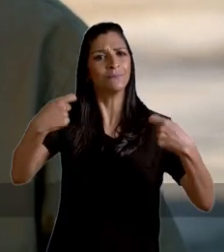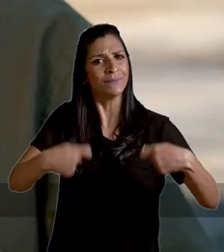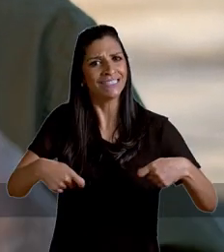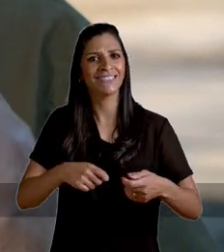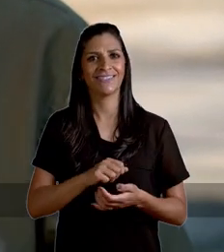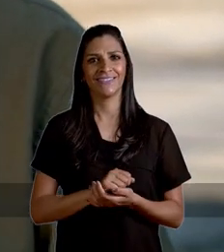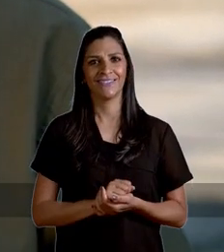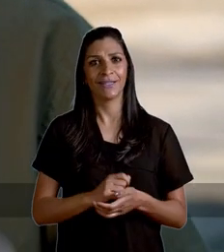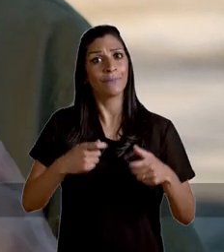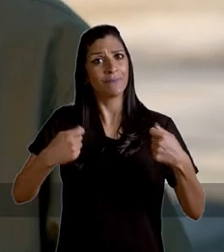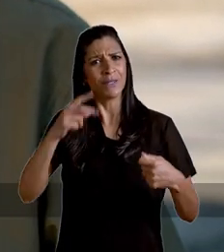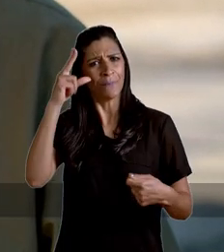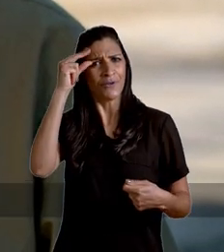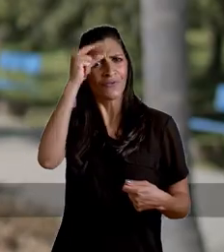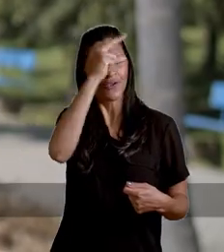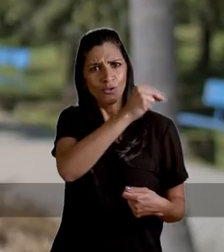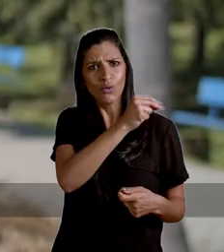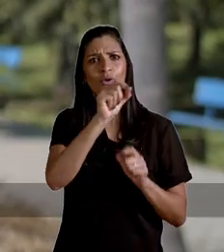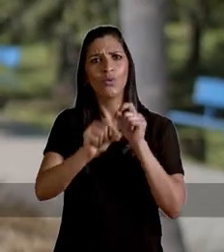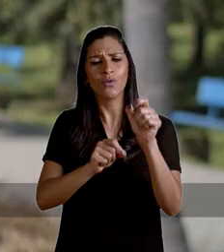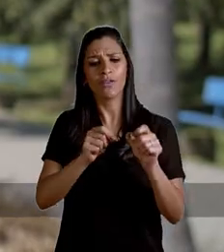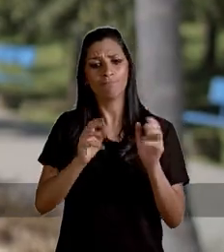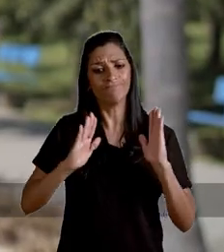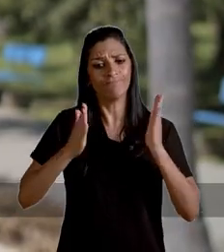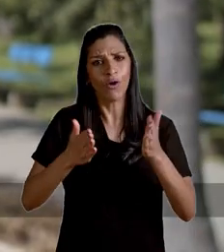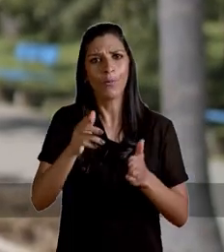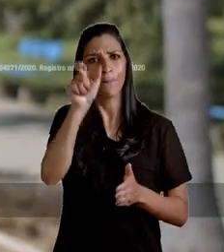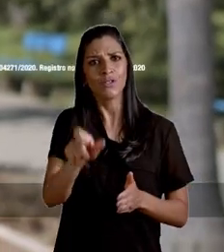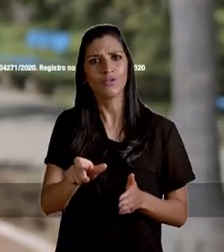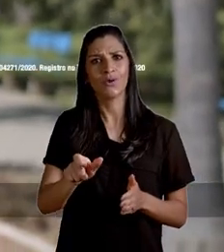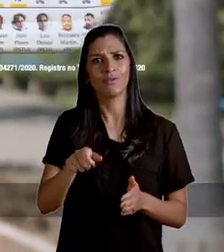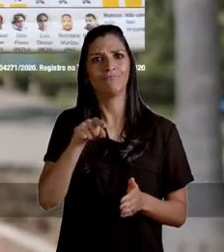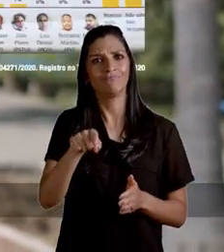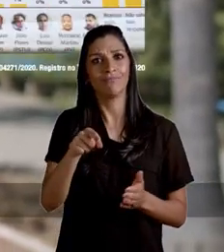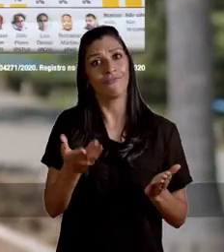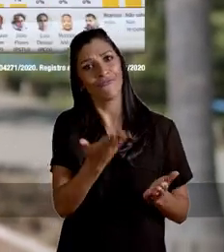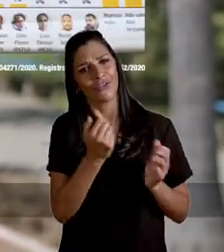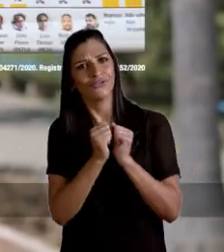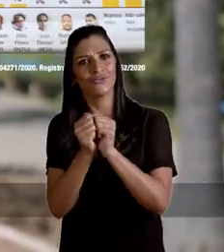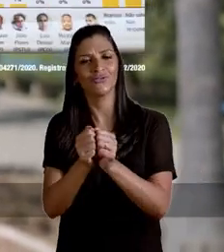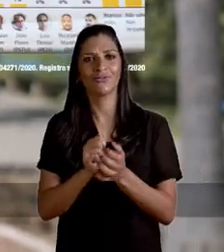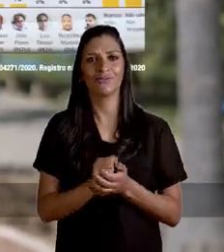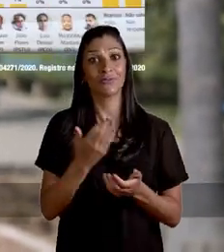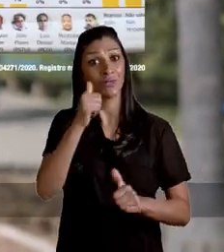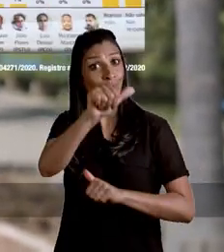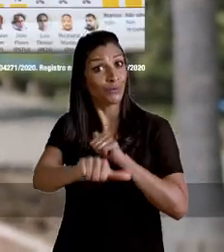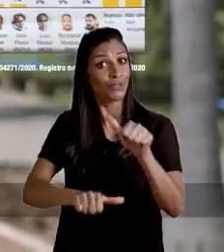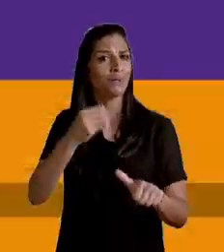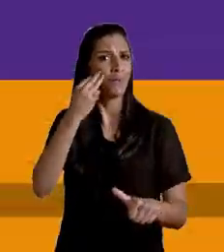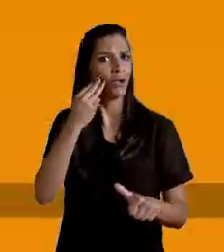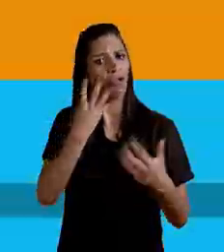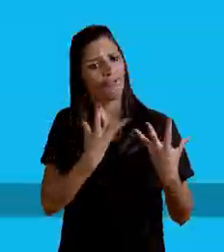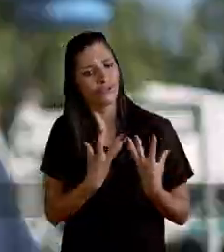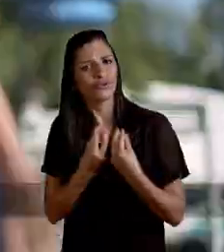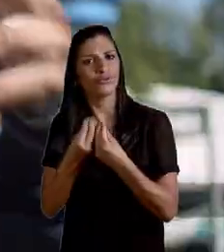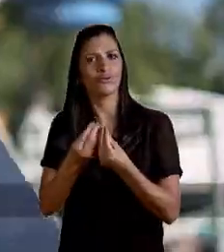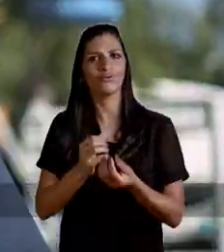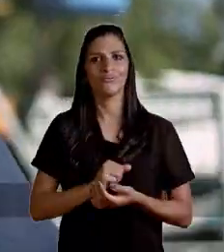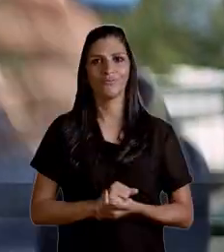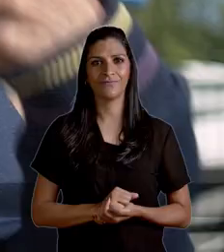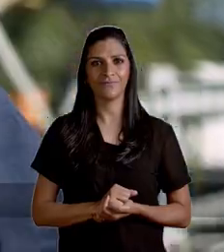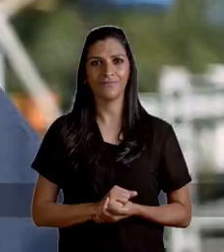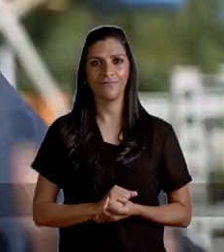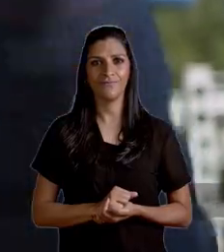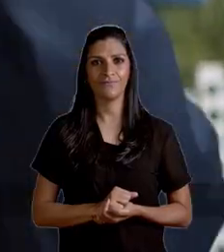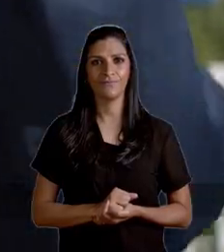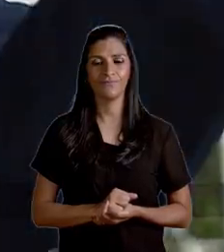Governar para quem mais precisa. É hora de ter uma prefeitura que coloque as pessoas em primeiro lugar. Vem com a gente! Tem que mudar, botar a